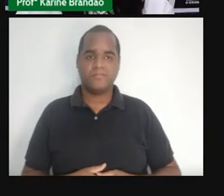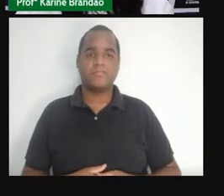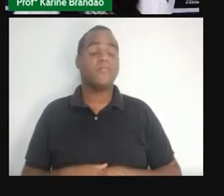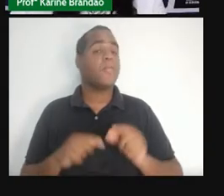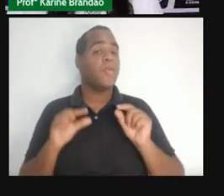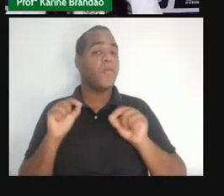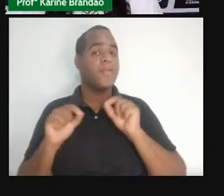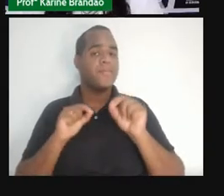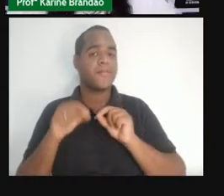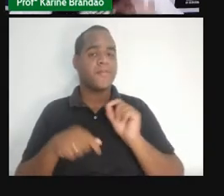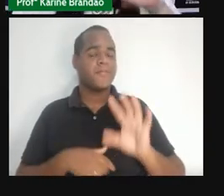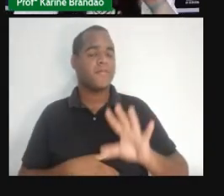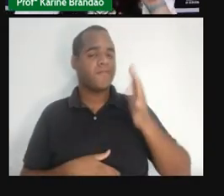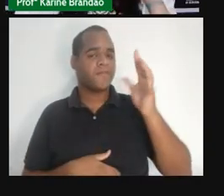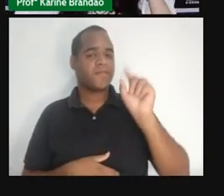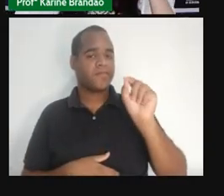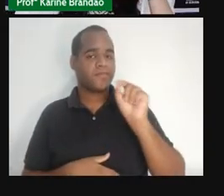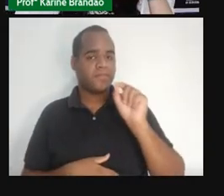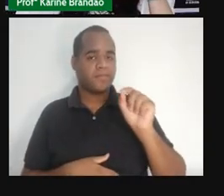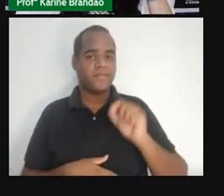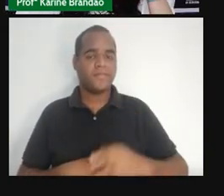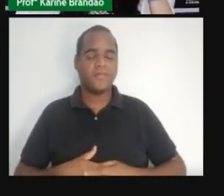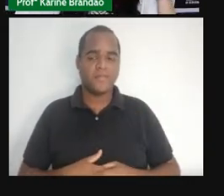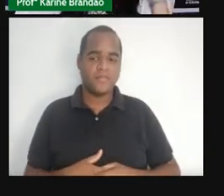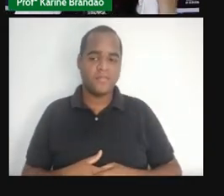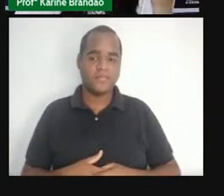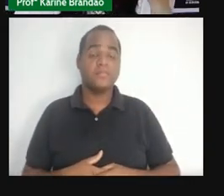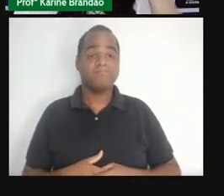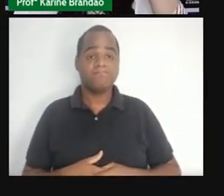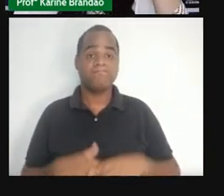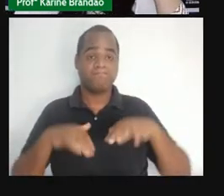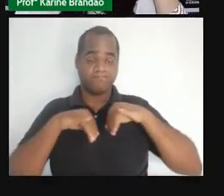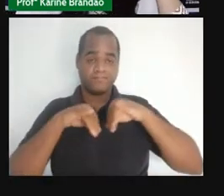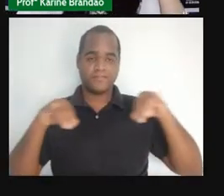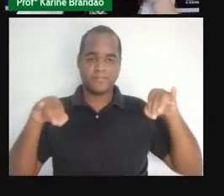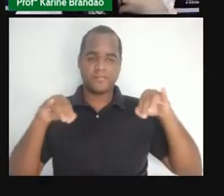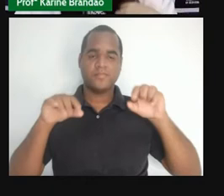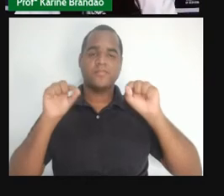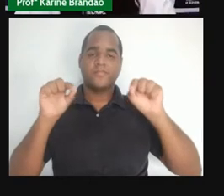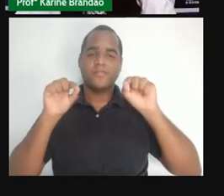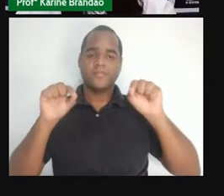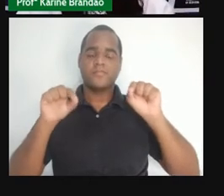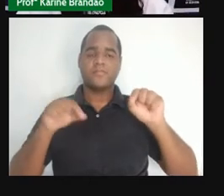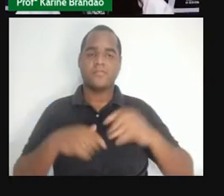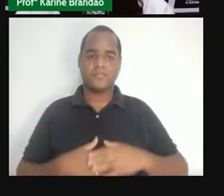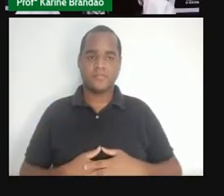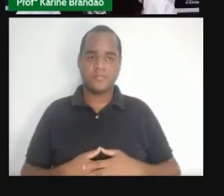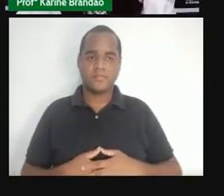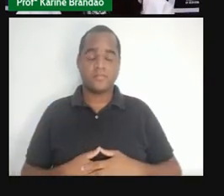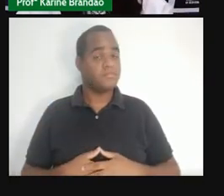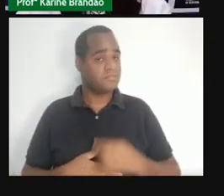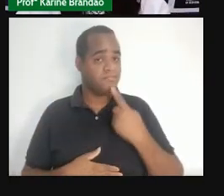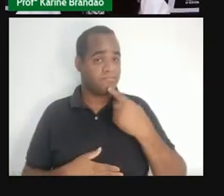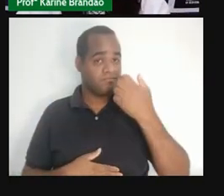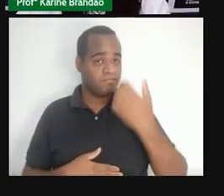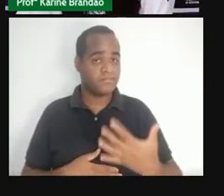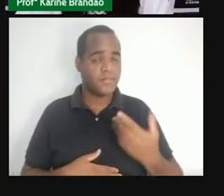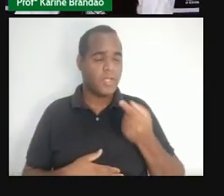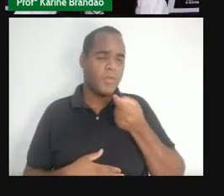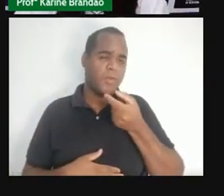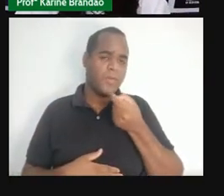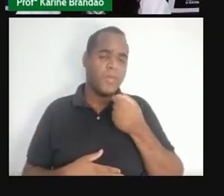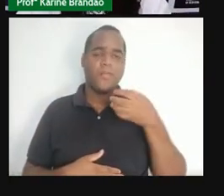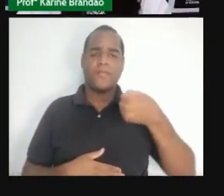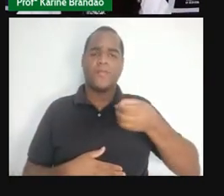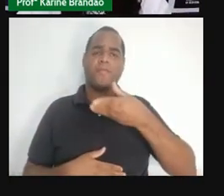acontece nessa notícia, né? Aqui, ela tem falado, é uma notícia recente,